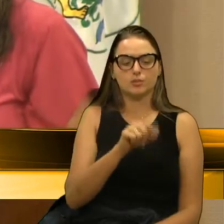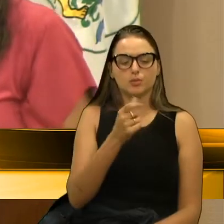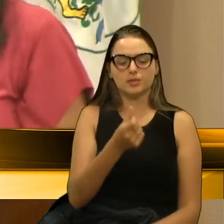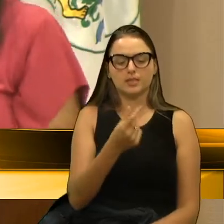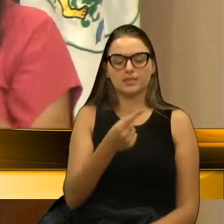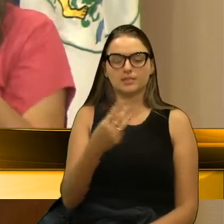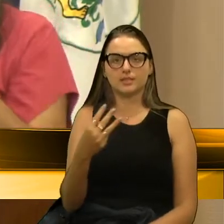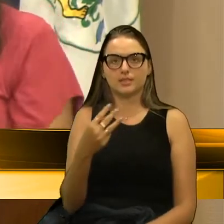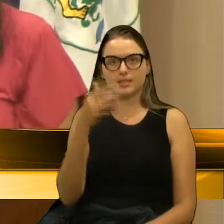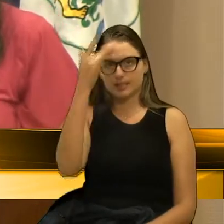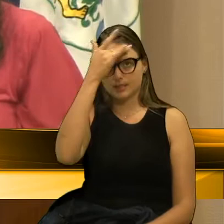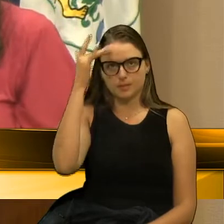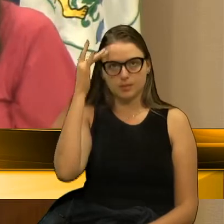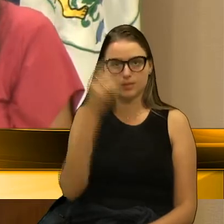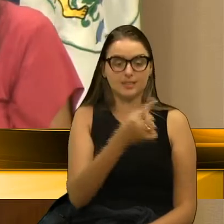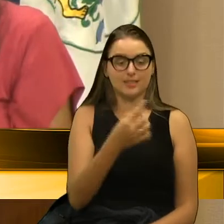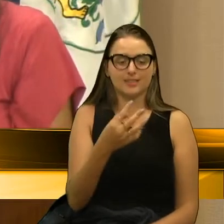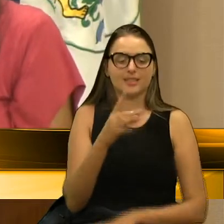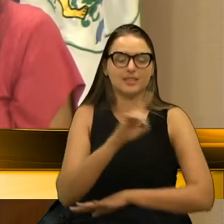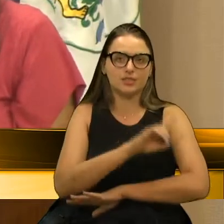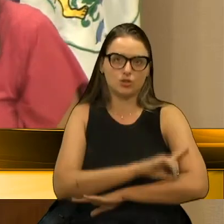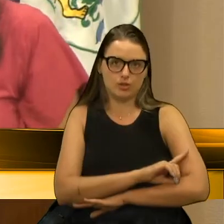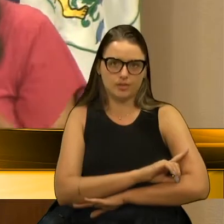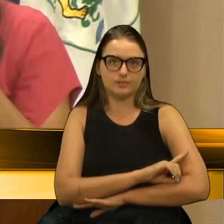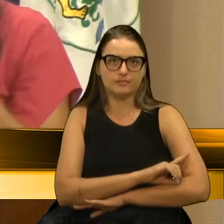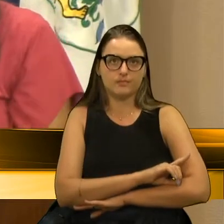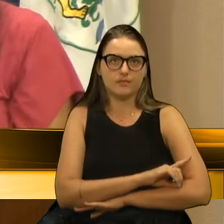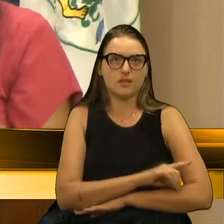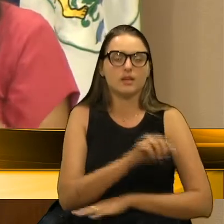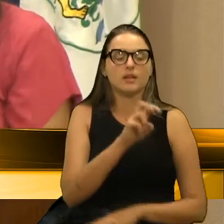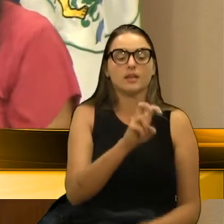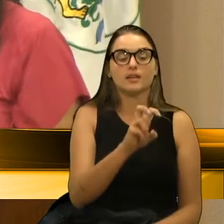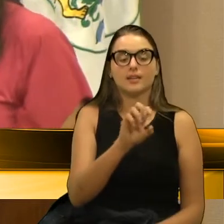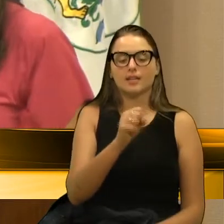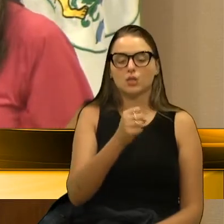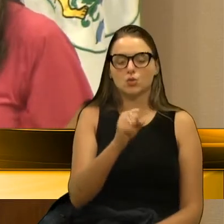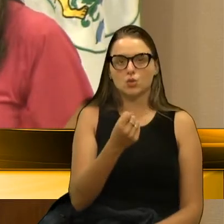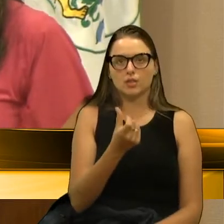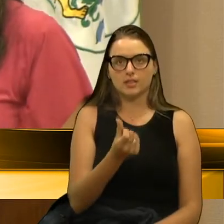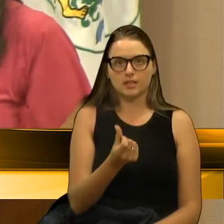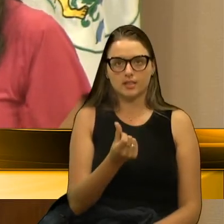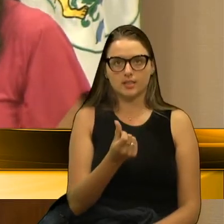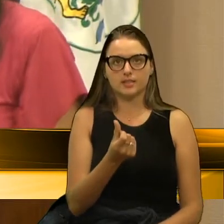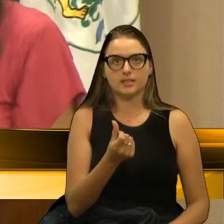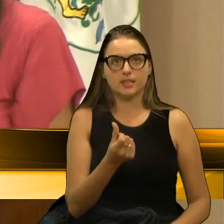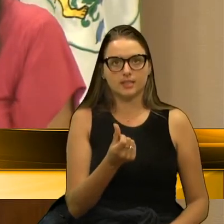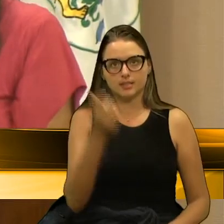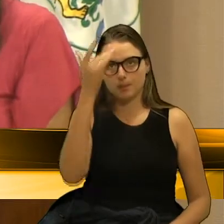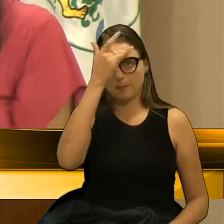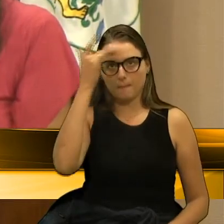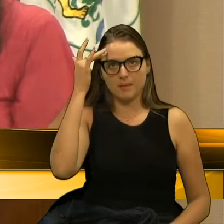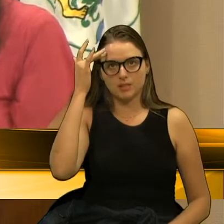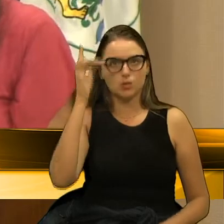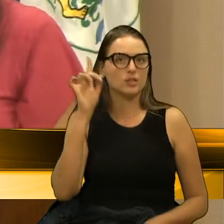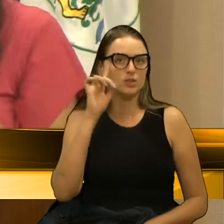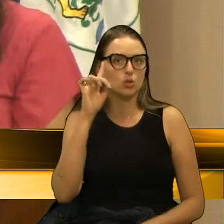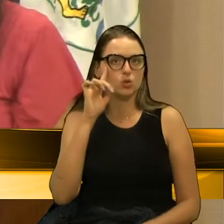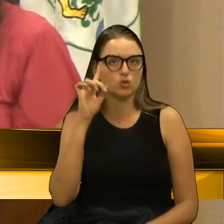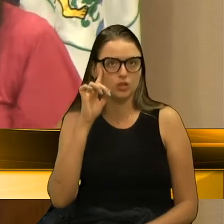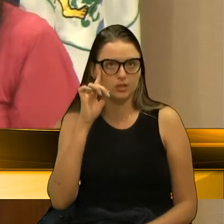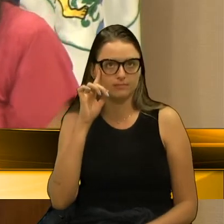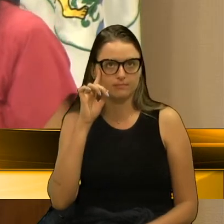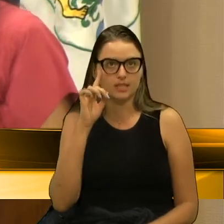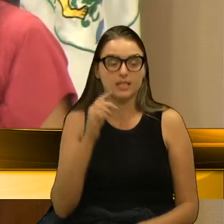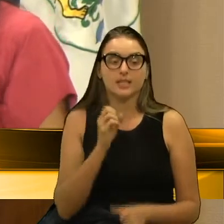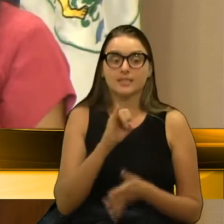pessoas em 13 dias, aproximadamente. Isso dá 586 pessoas dia. Nessa